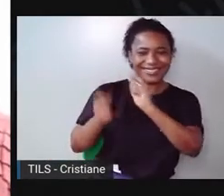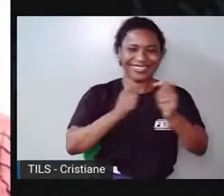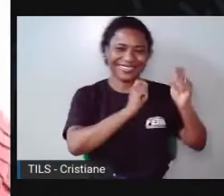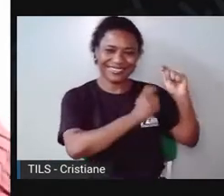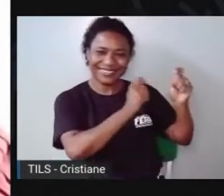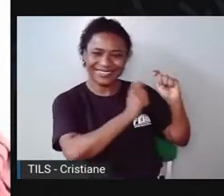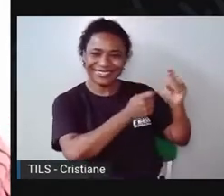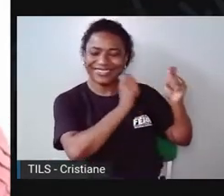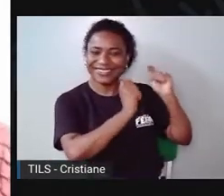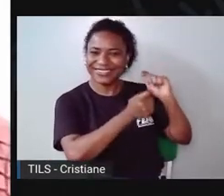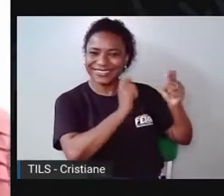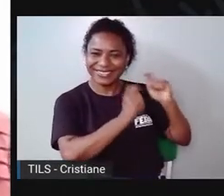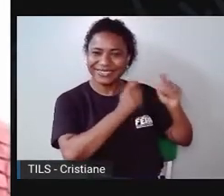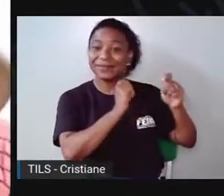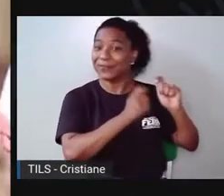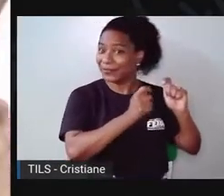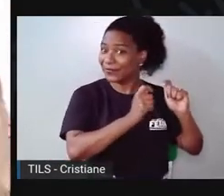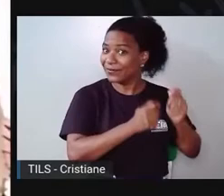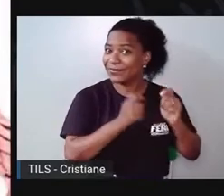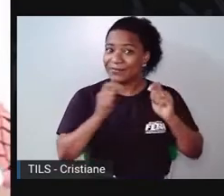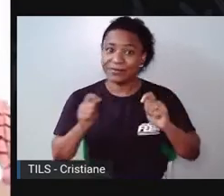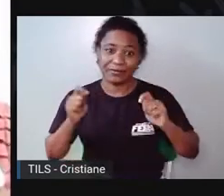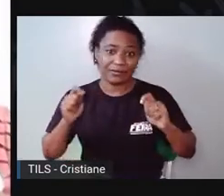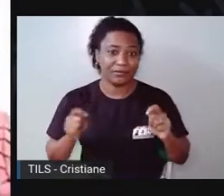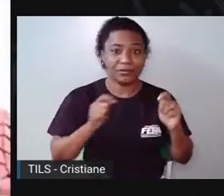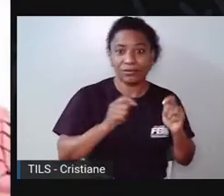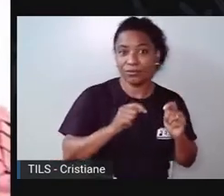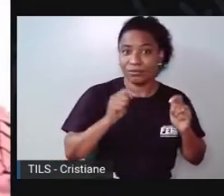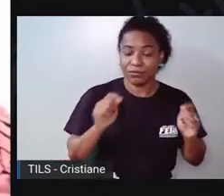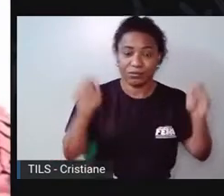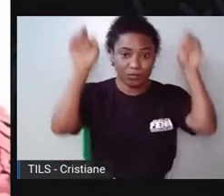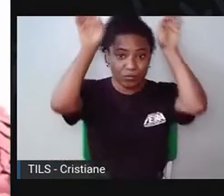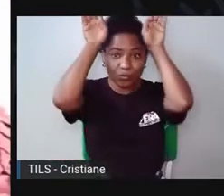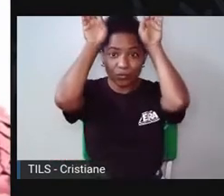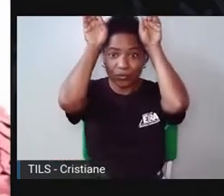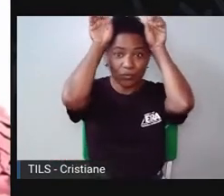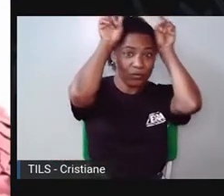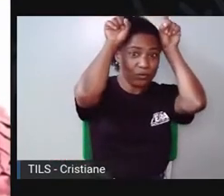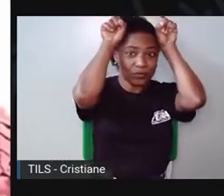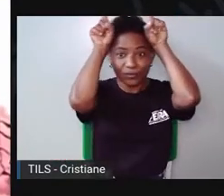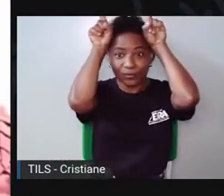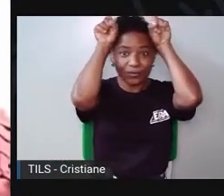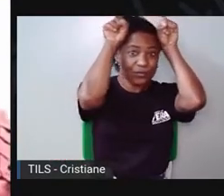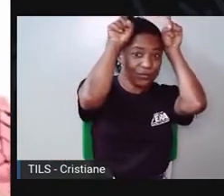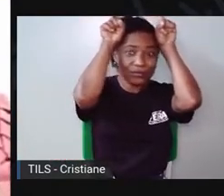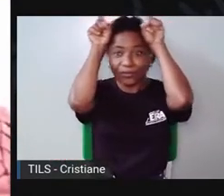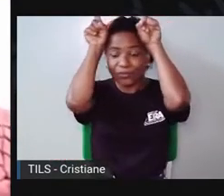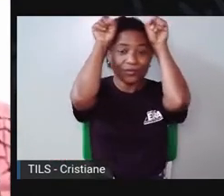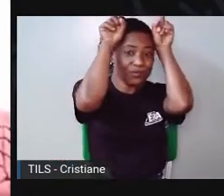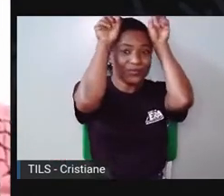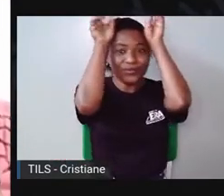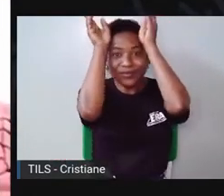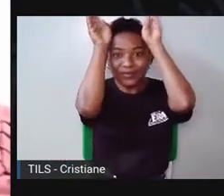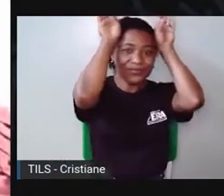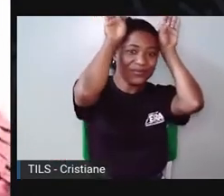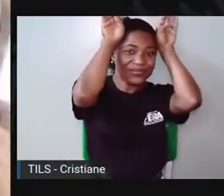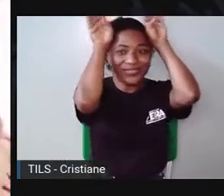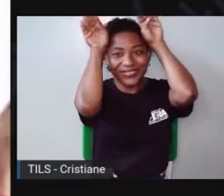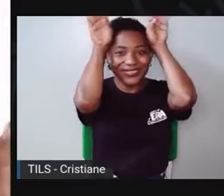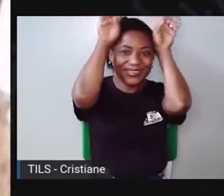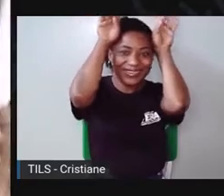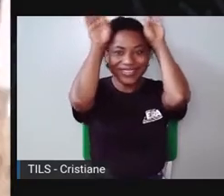sanção me transforma em um ET assim eu danço pra você